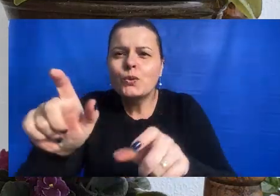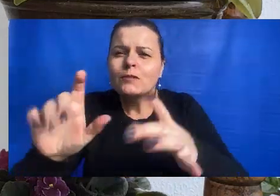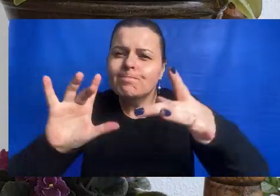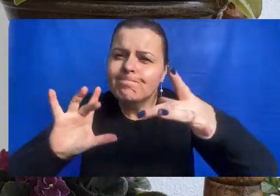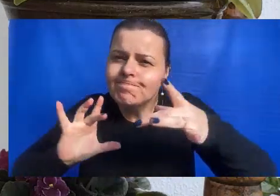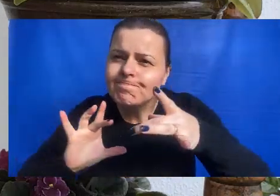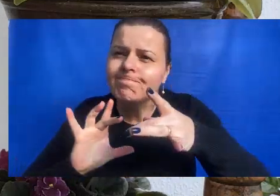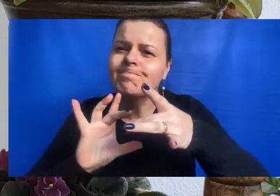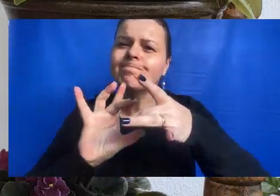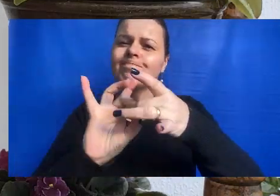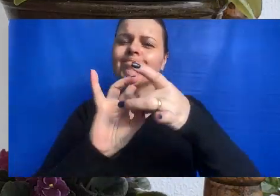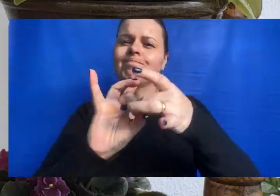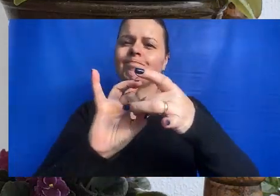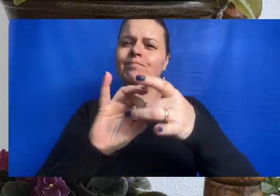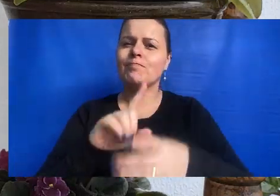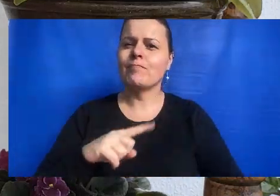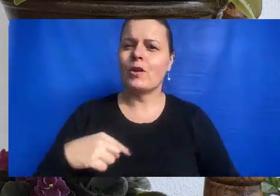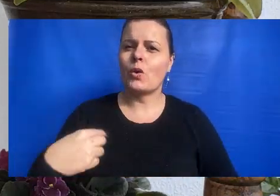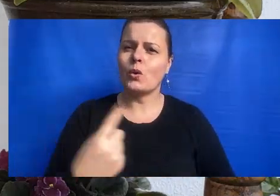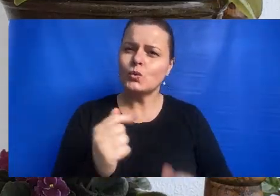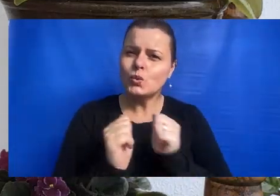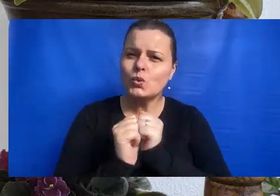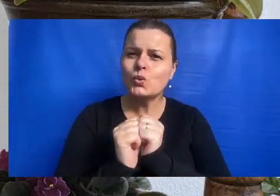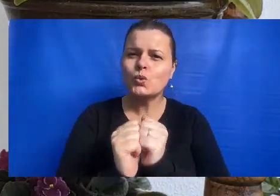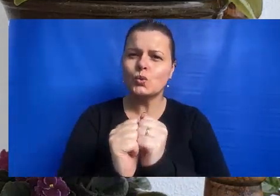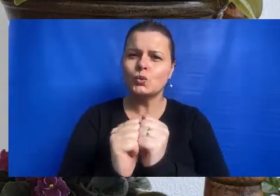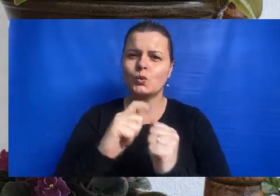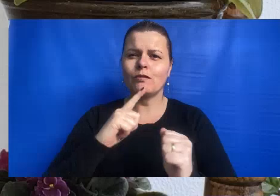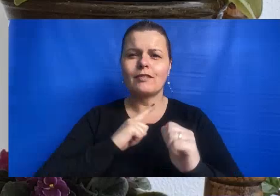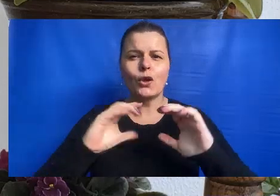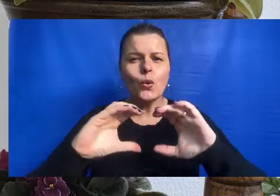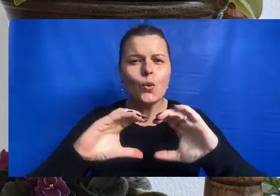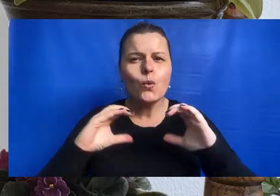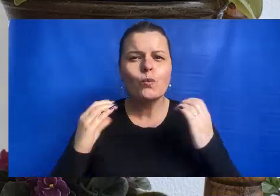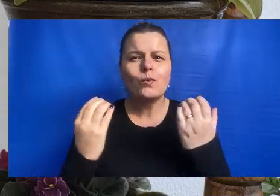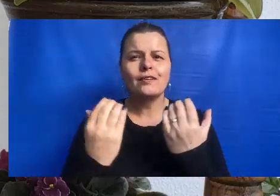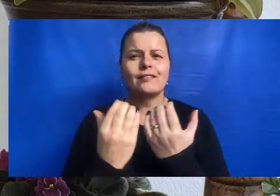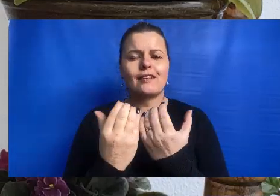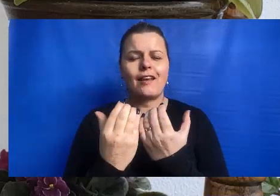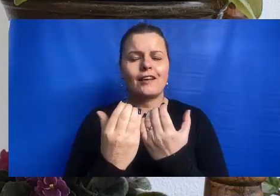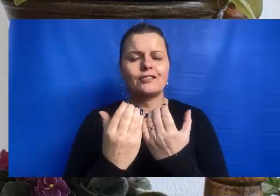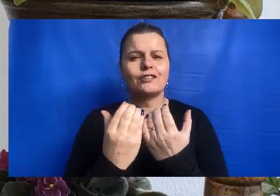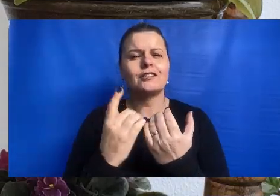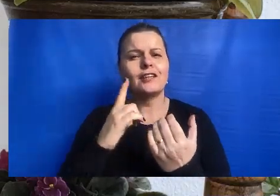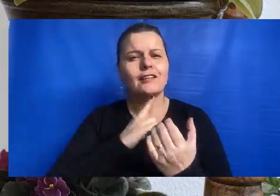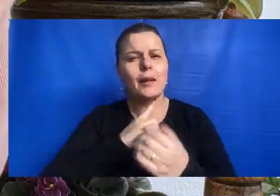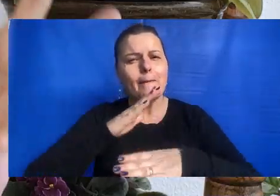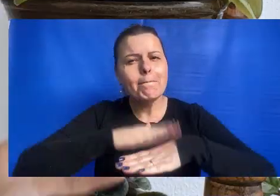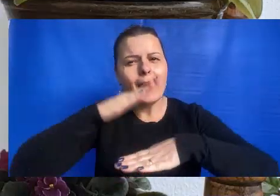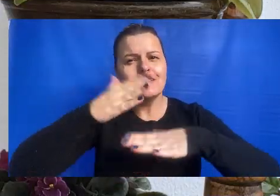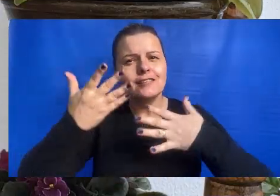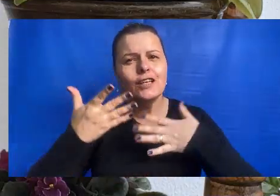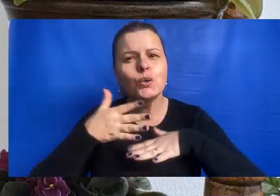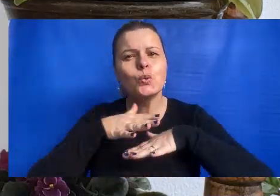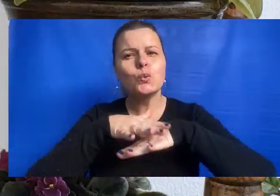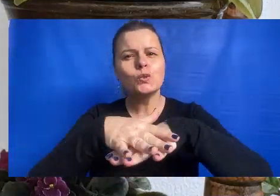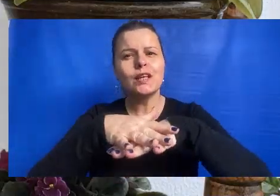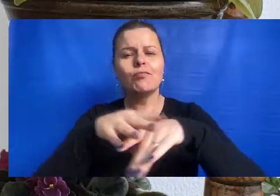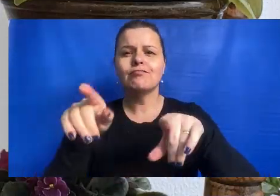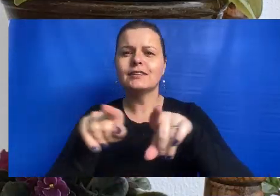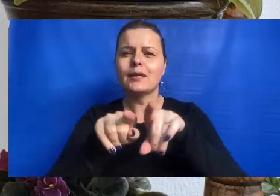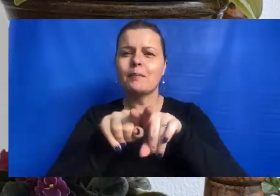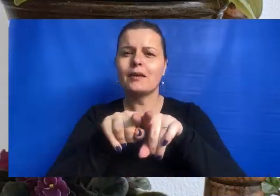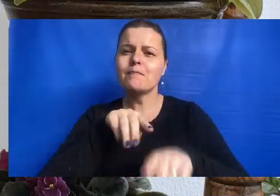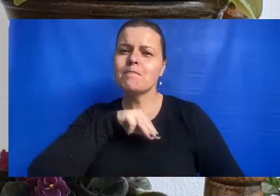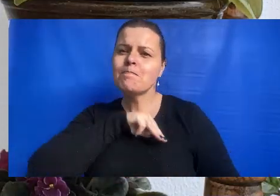engajar para termos comunidades cada vez mais inclusivas e